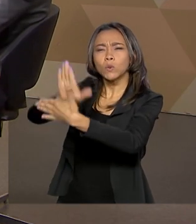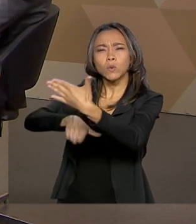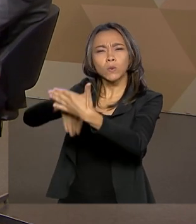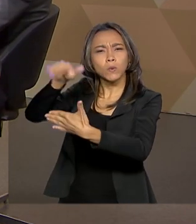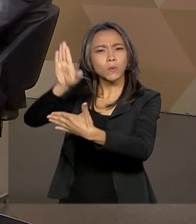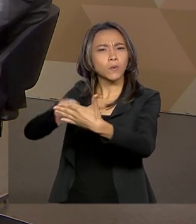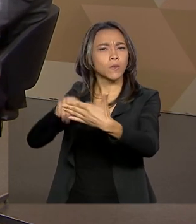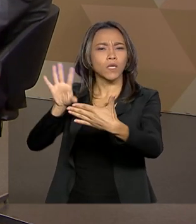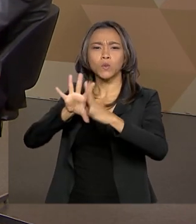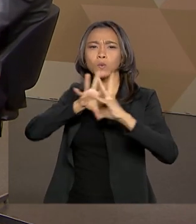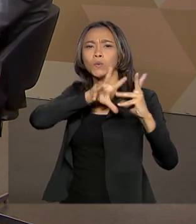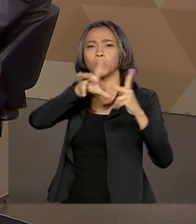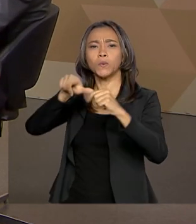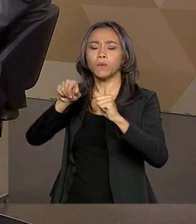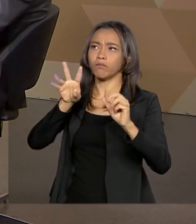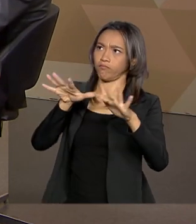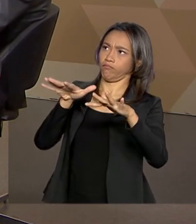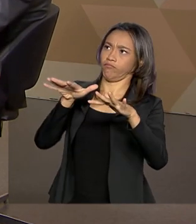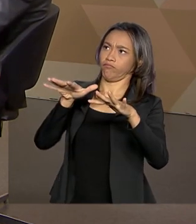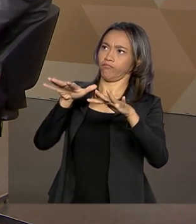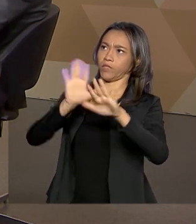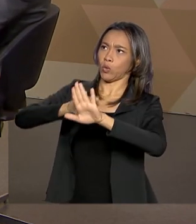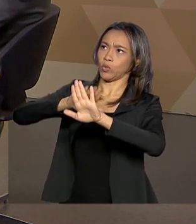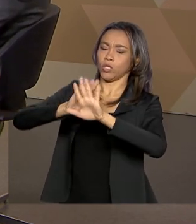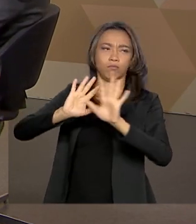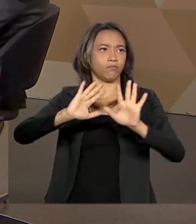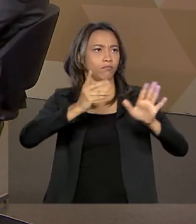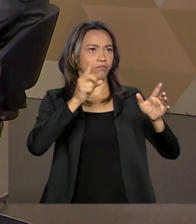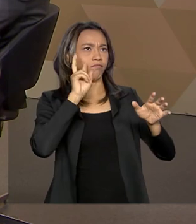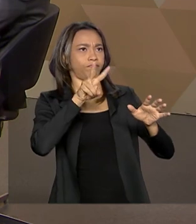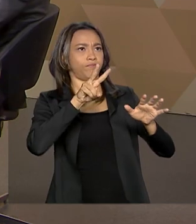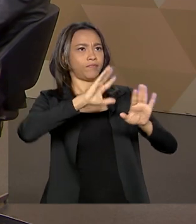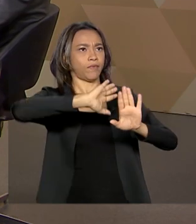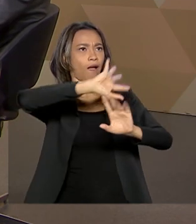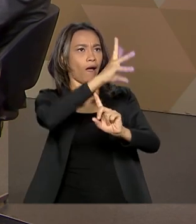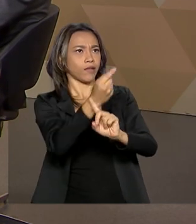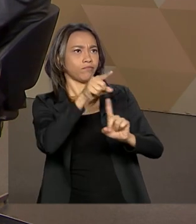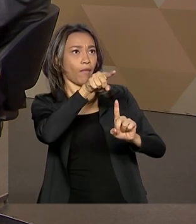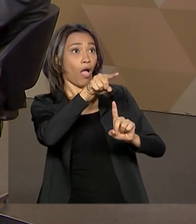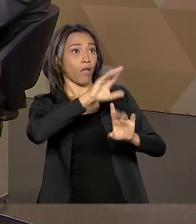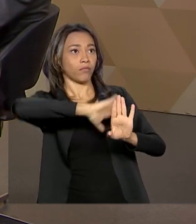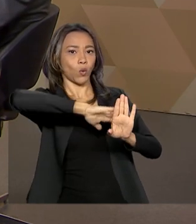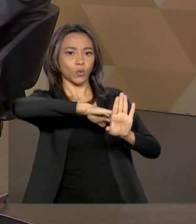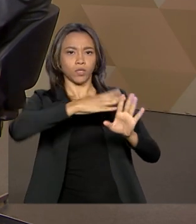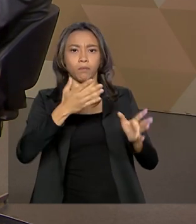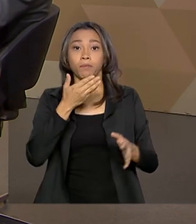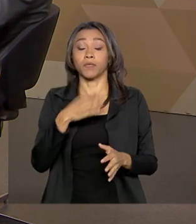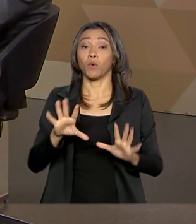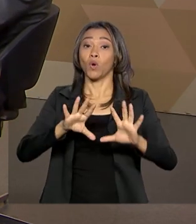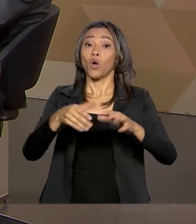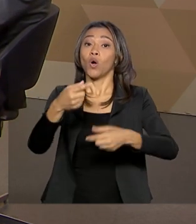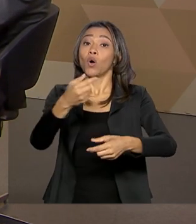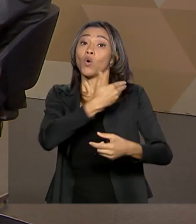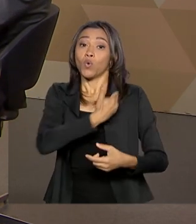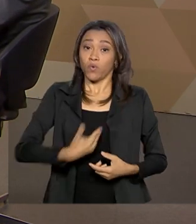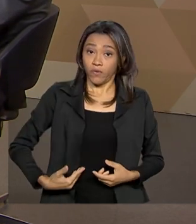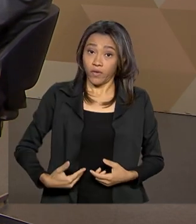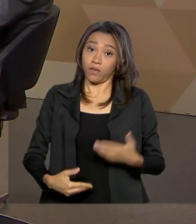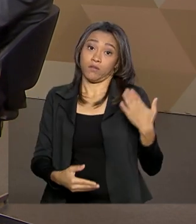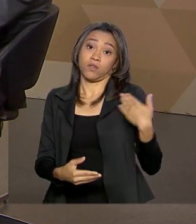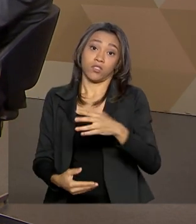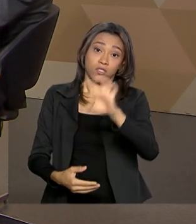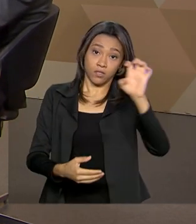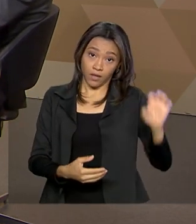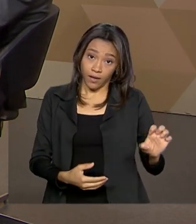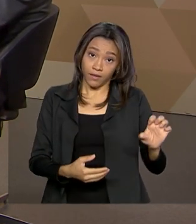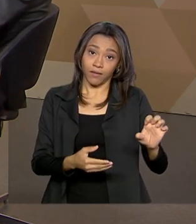tudo se tornou veículo de propaganda ideológica. Eu sempre digo o seguinte, governos de esquerda patrocinam propaganda ideológica, um